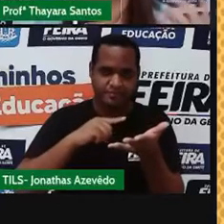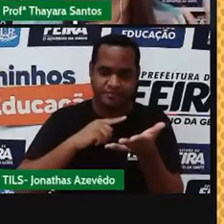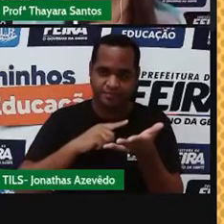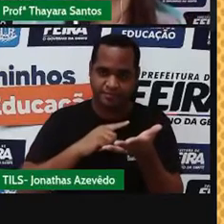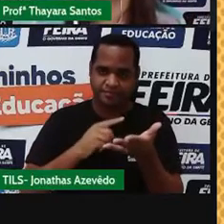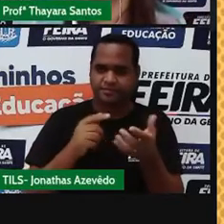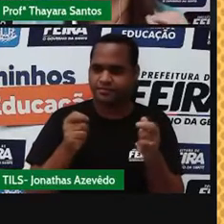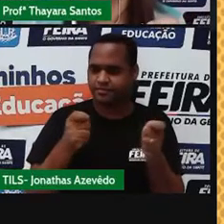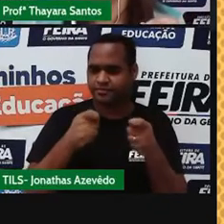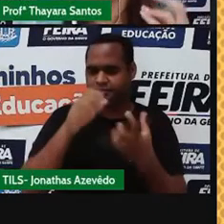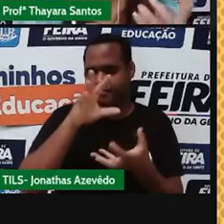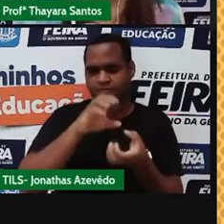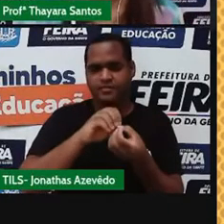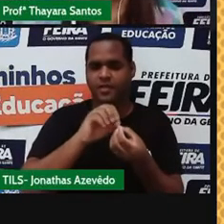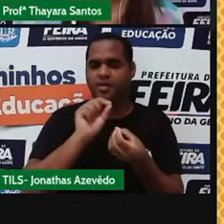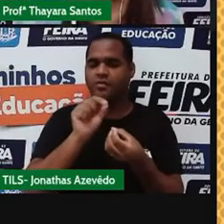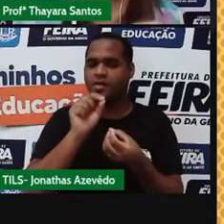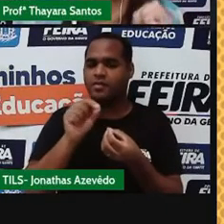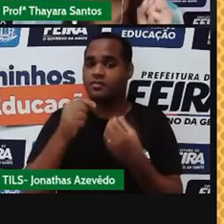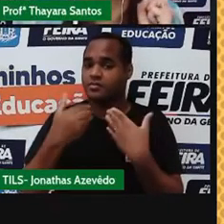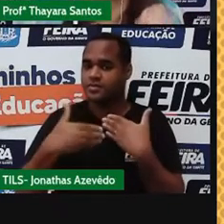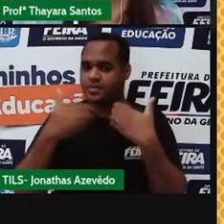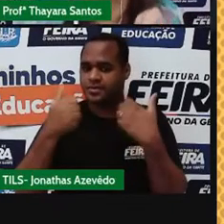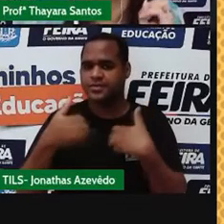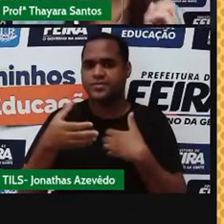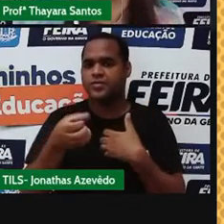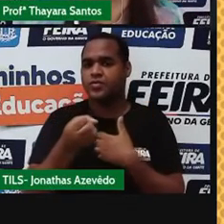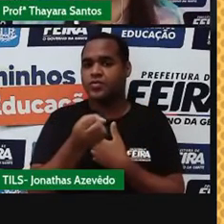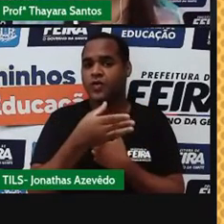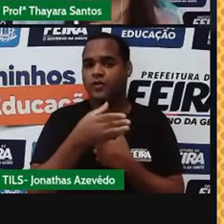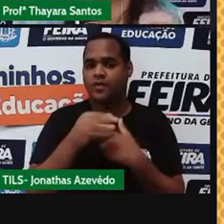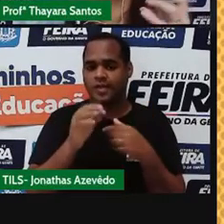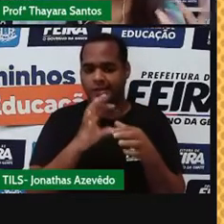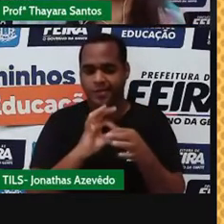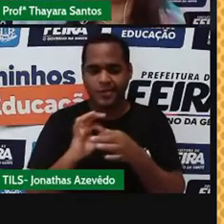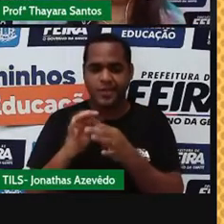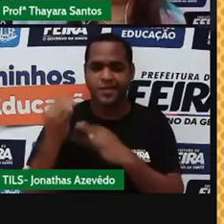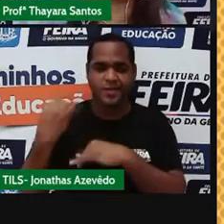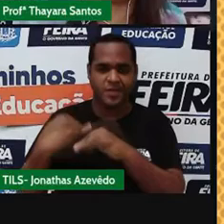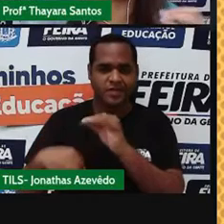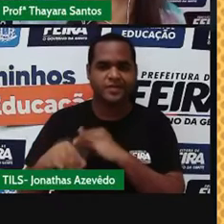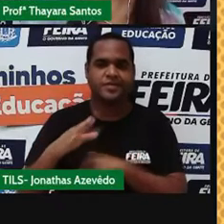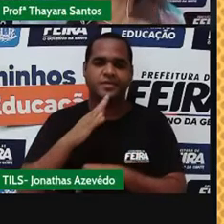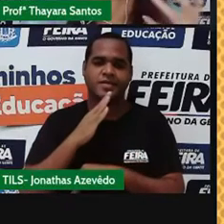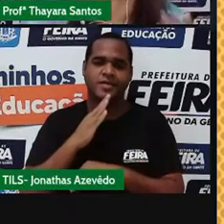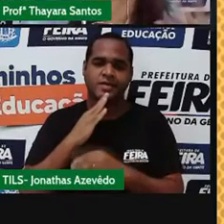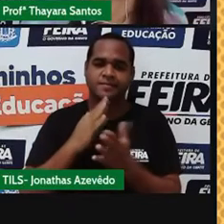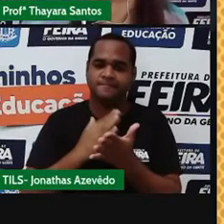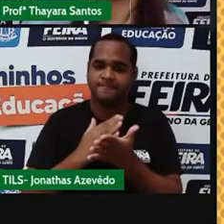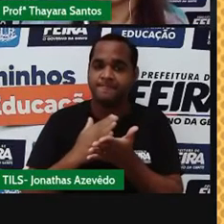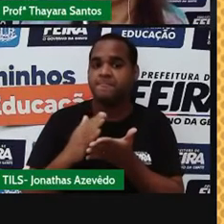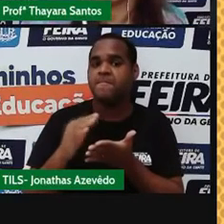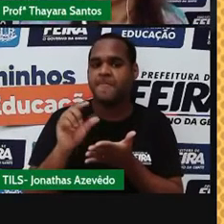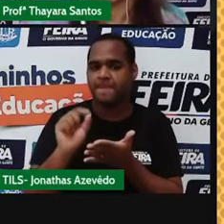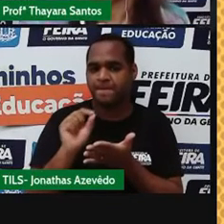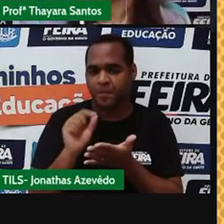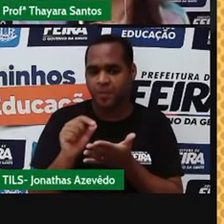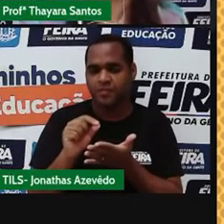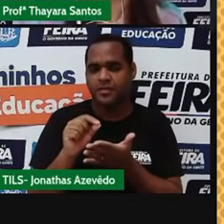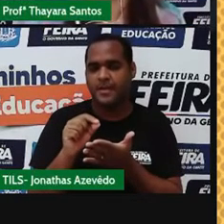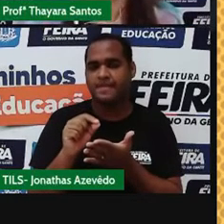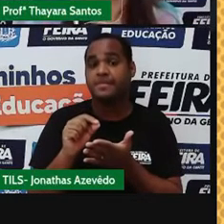gente pode definir como um modelo que vai agrupar todos os elementos químicos conhecidos a partir das suas propriedades.